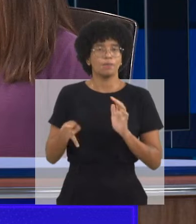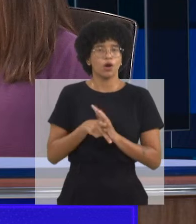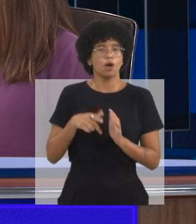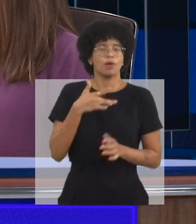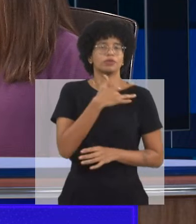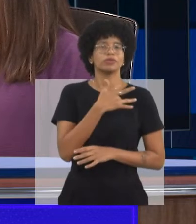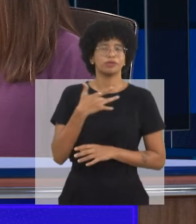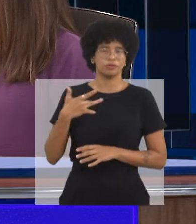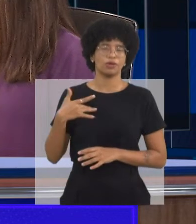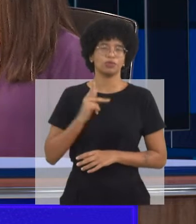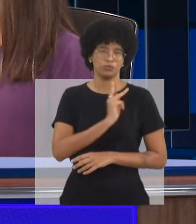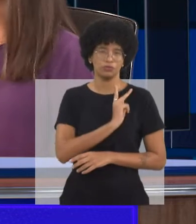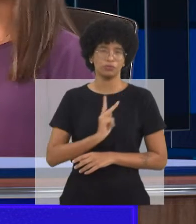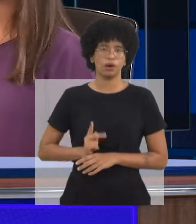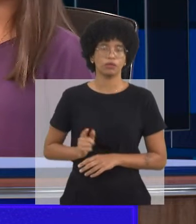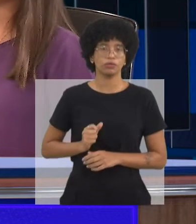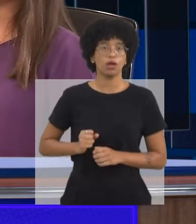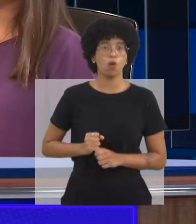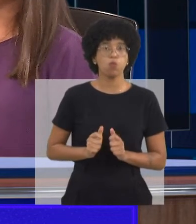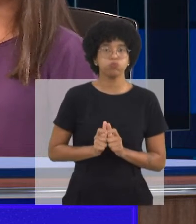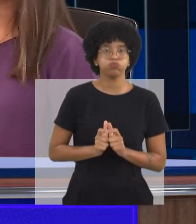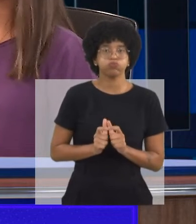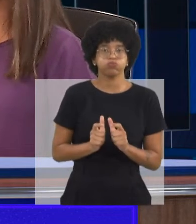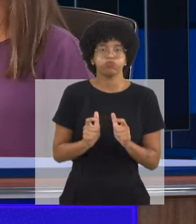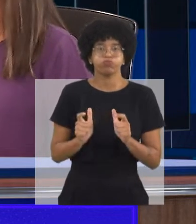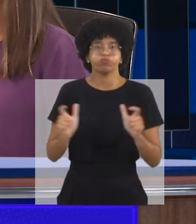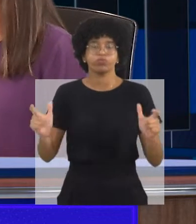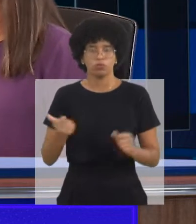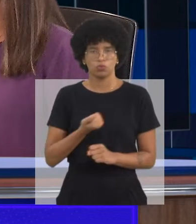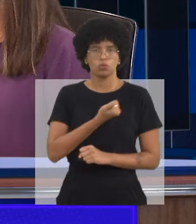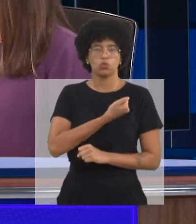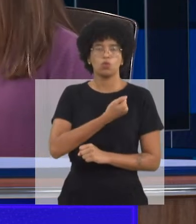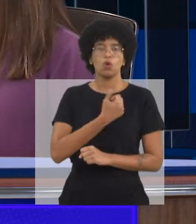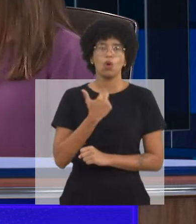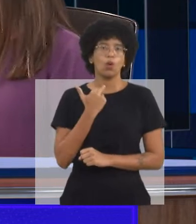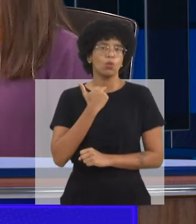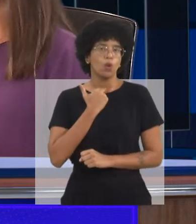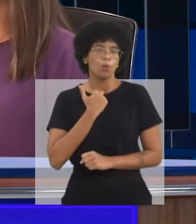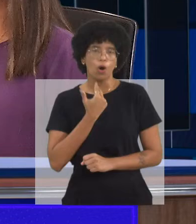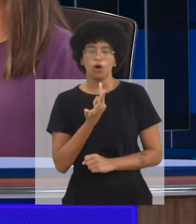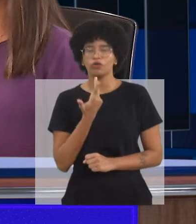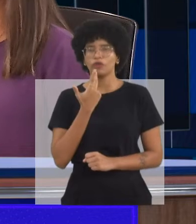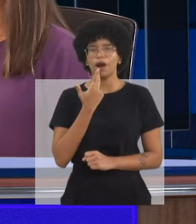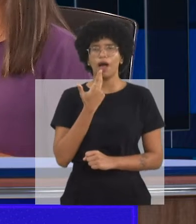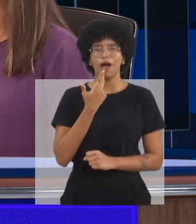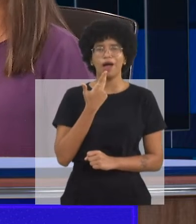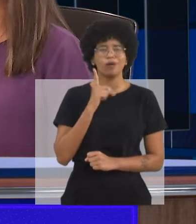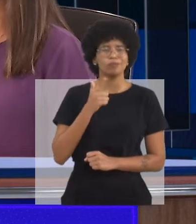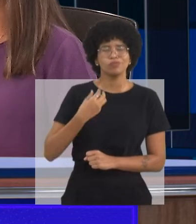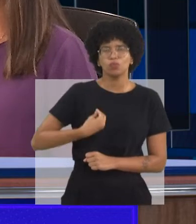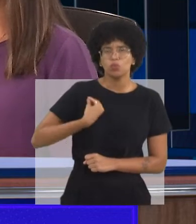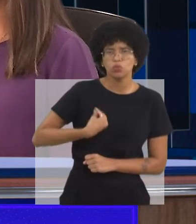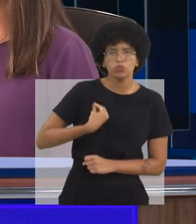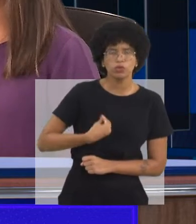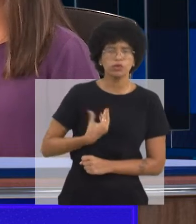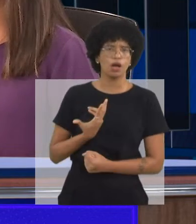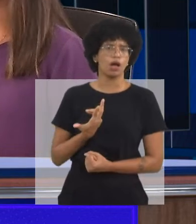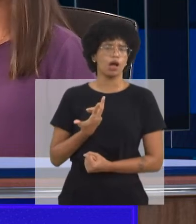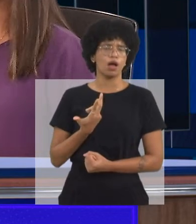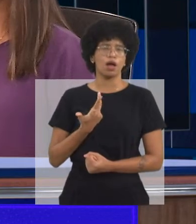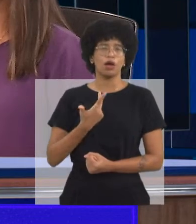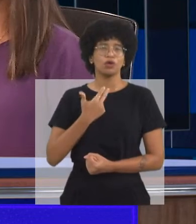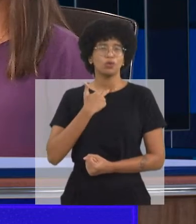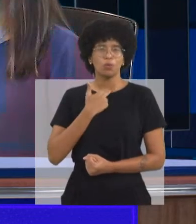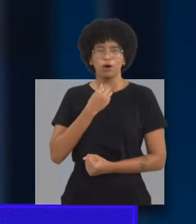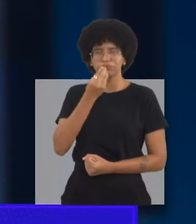Até precisa não receber crime, né? Isso. As escolas têm procurado se capacitar, até porque